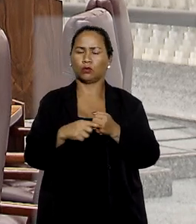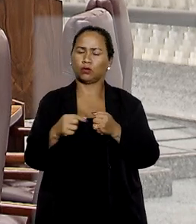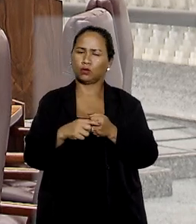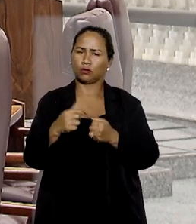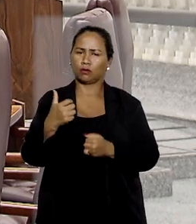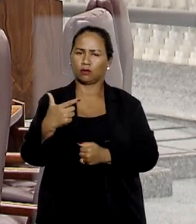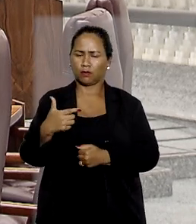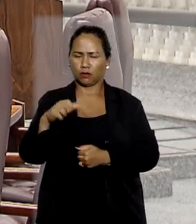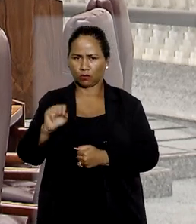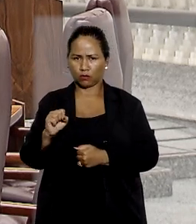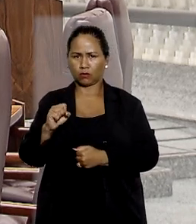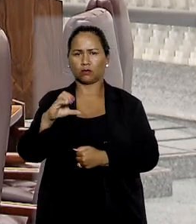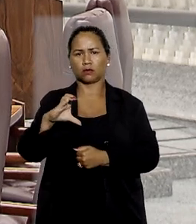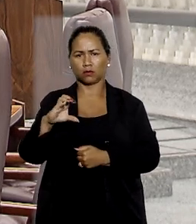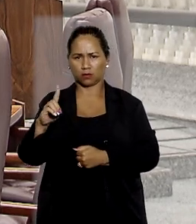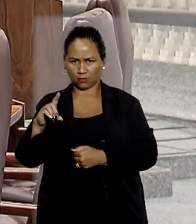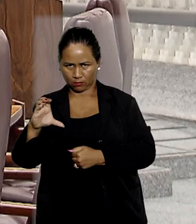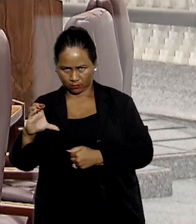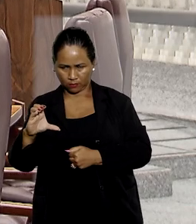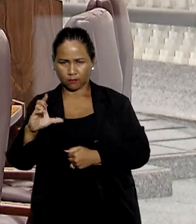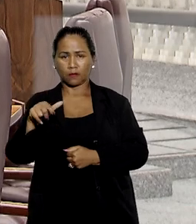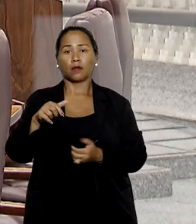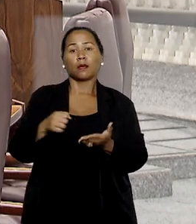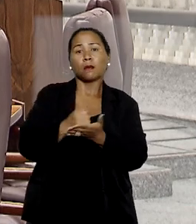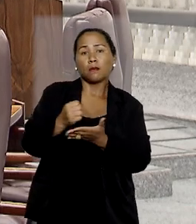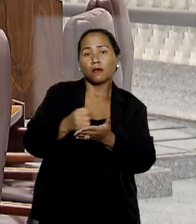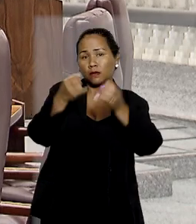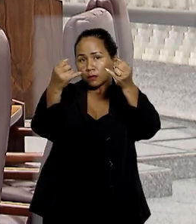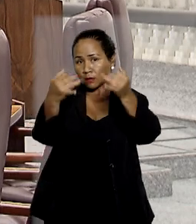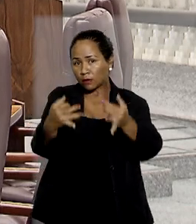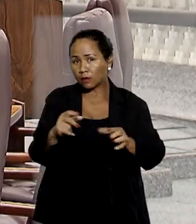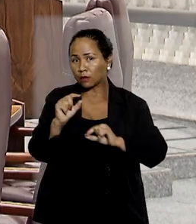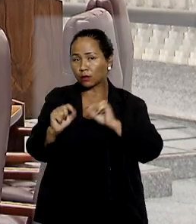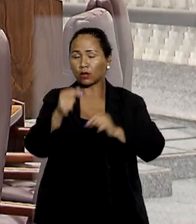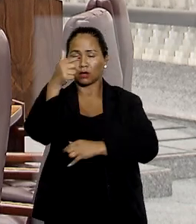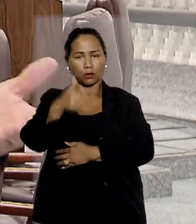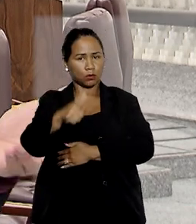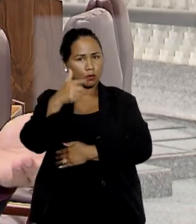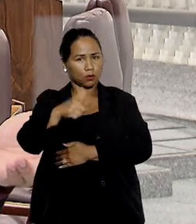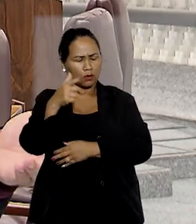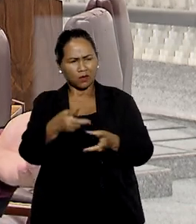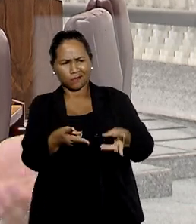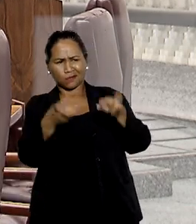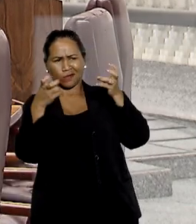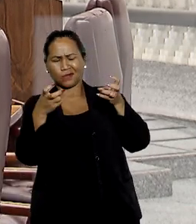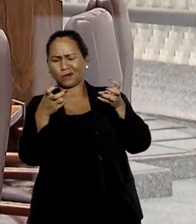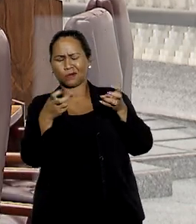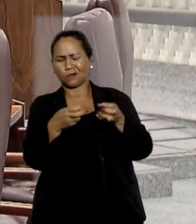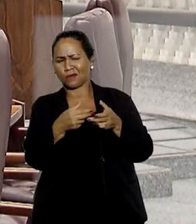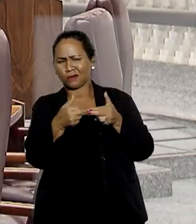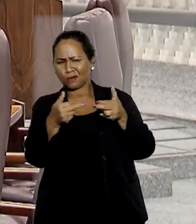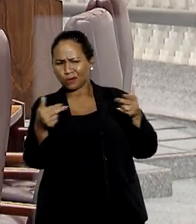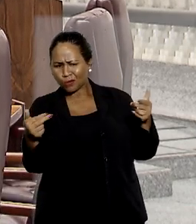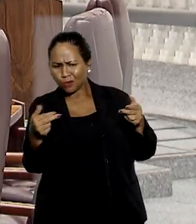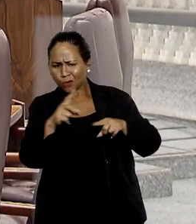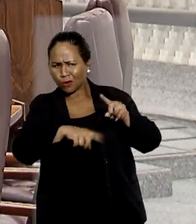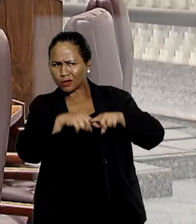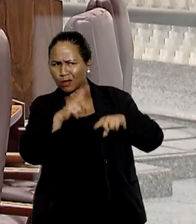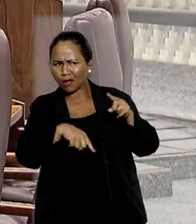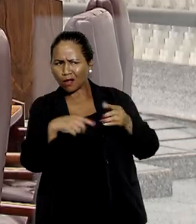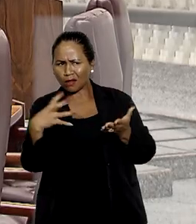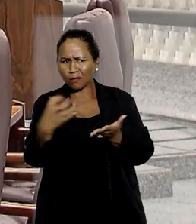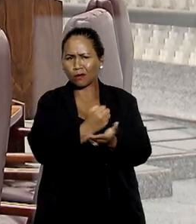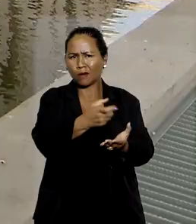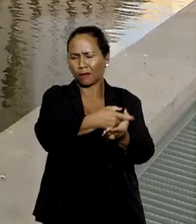28 do Código de Defesa do Consumidor, sob o fundamento de não terem sido localizados bens da empresa